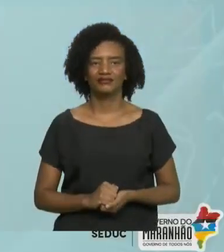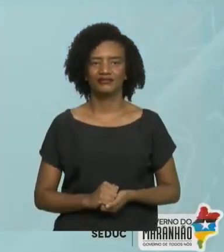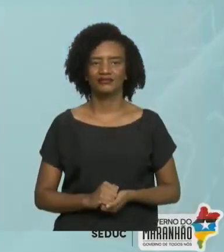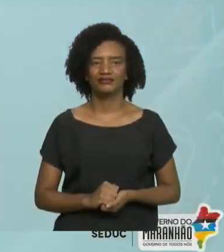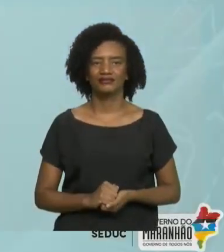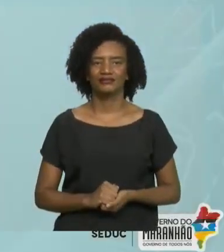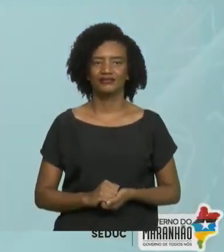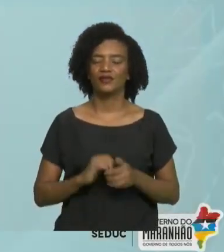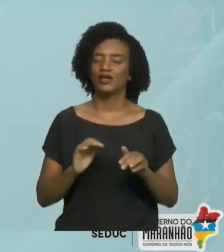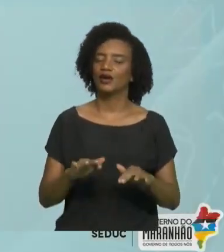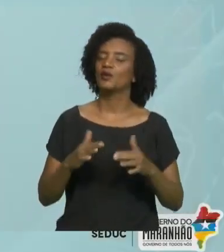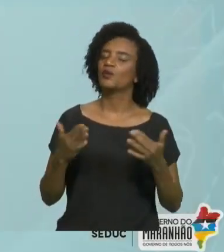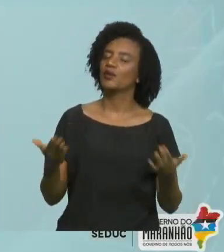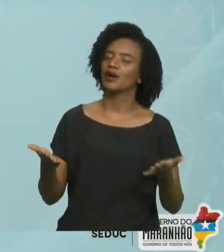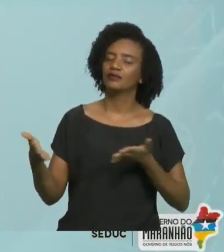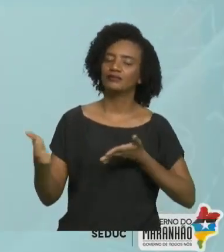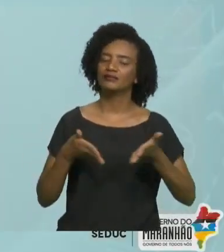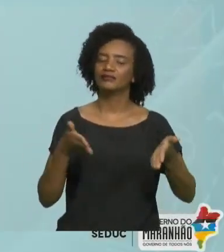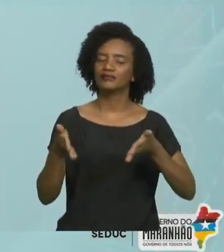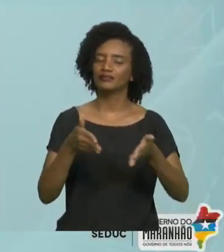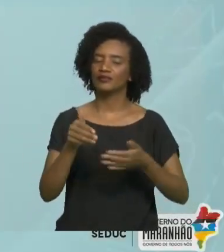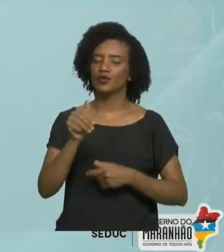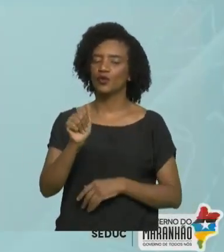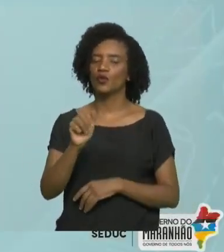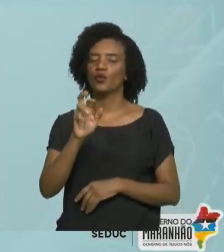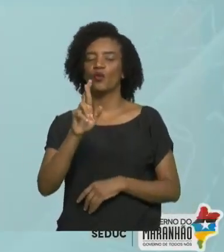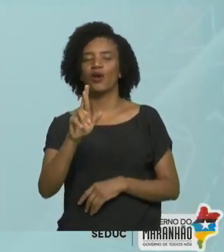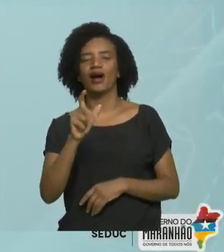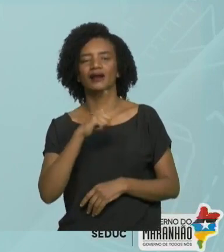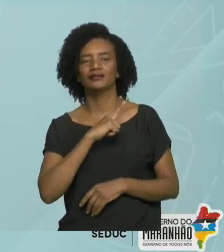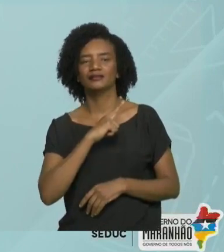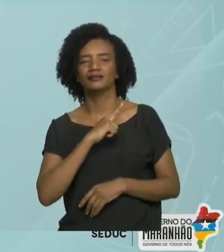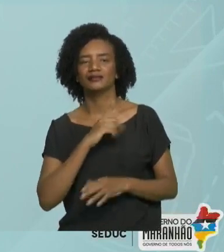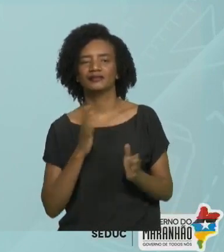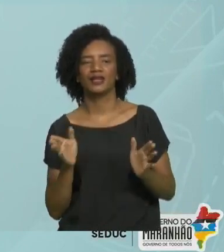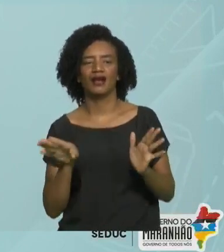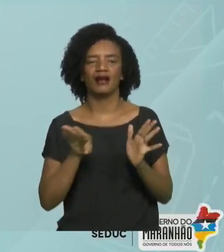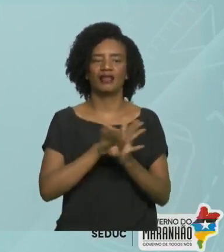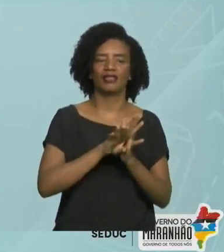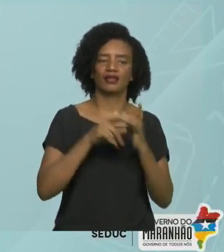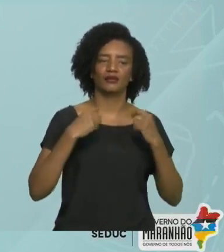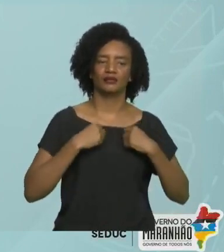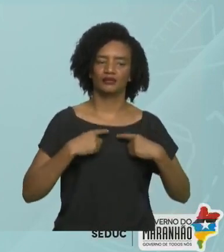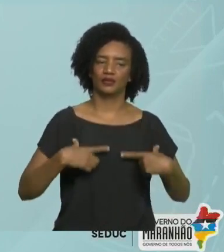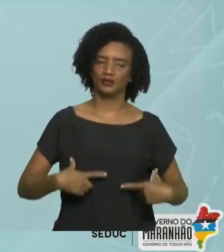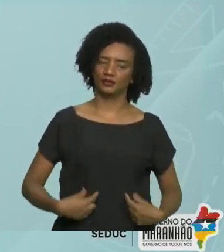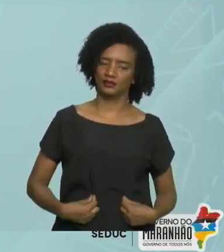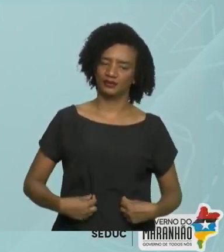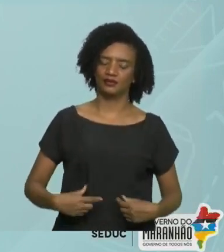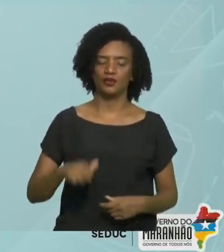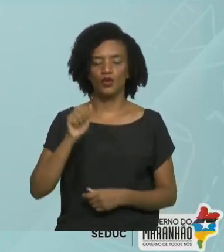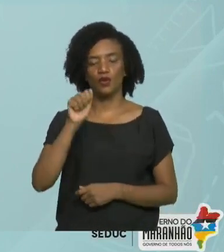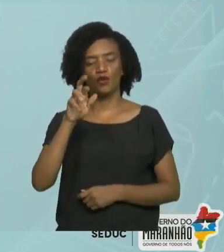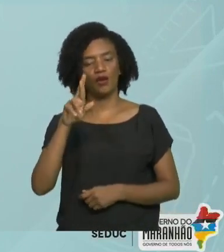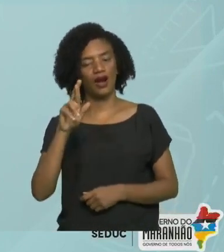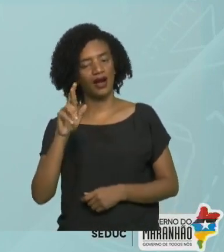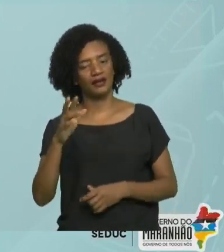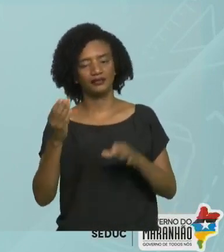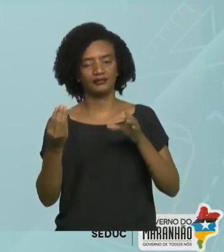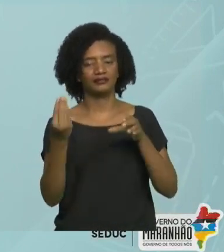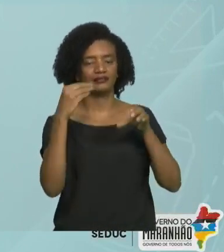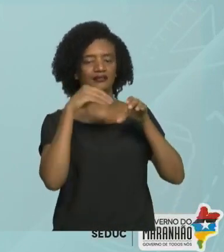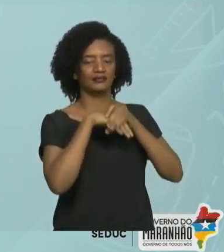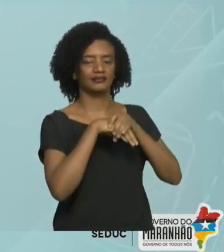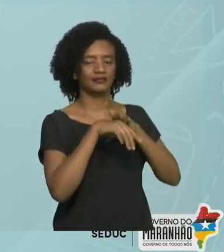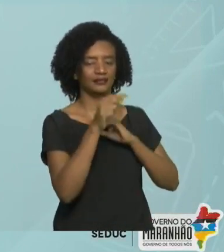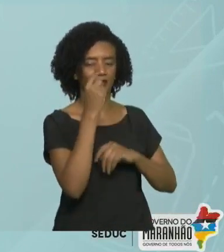Então, qual o caminho que esse ar vai passar até chegar aos pulmões? Então, o ar vai começar a entrar pelas narinas. O que a gente tem